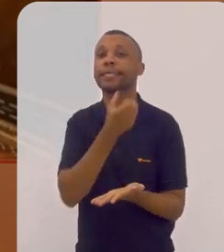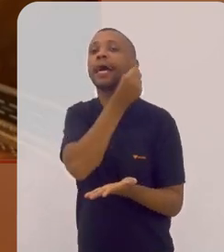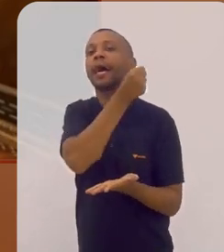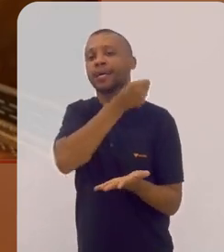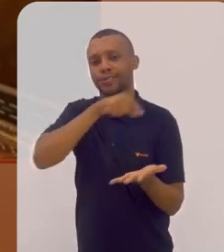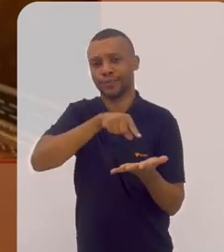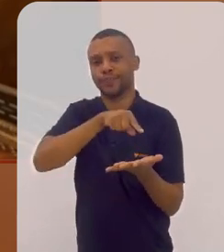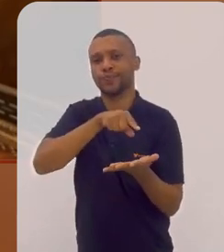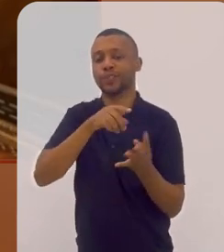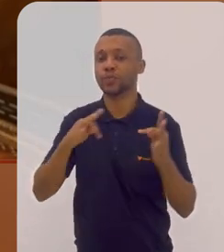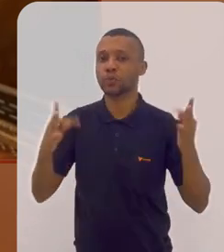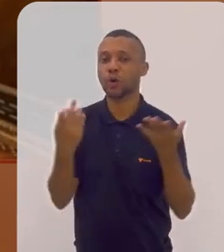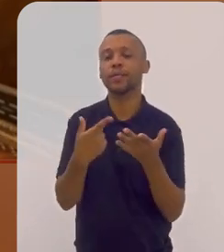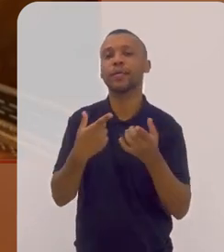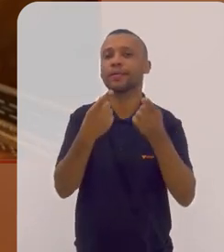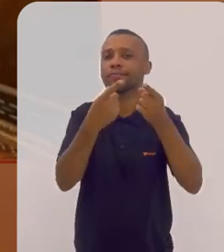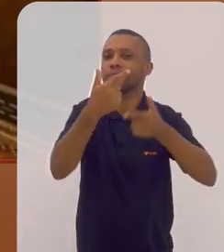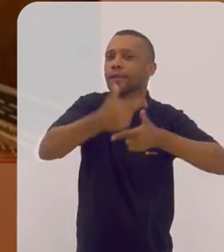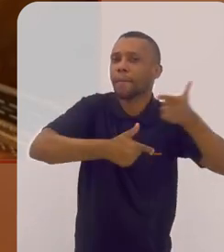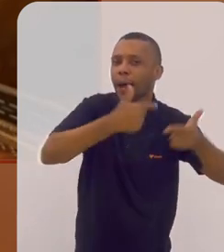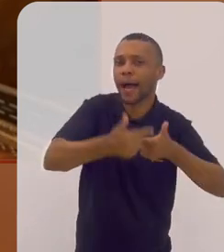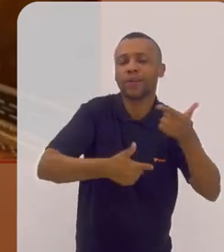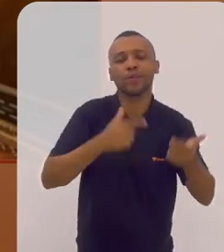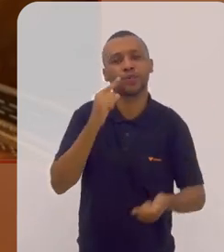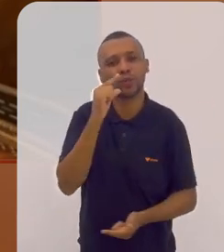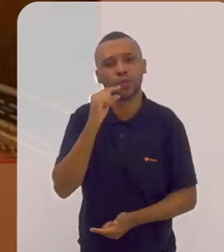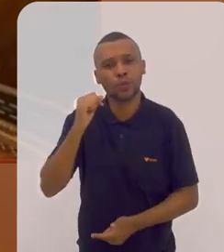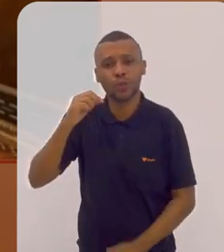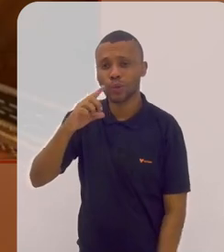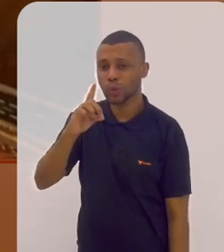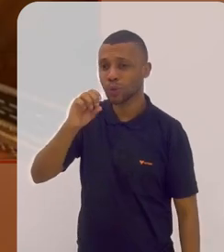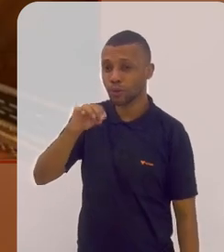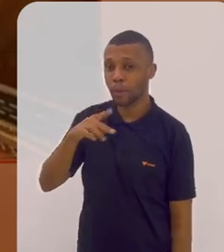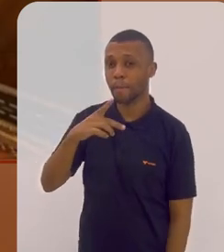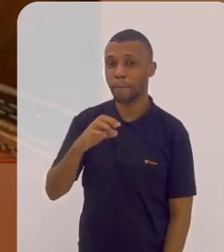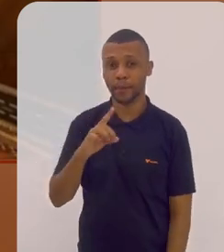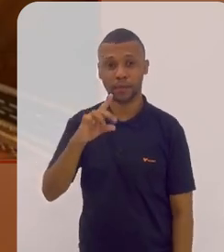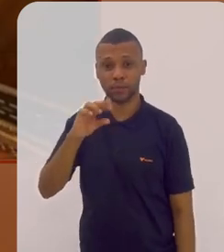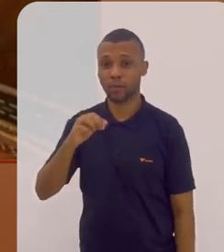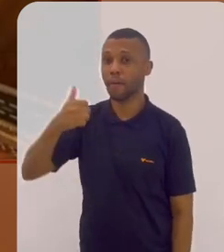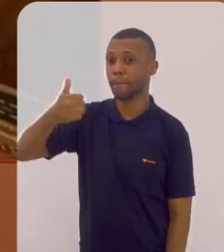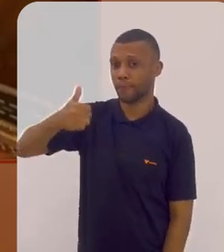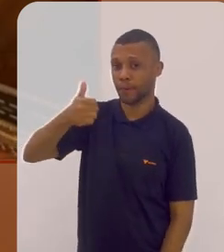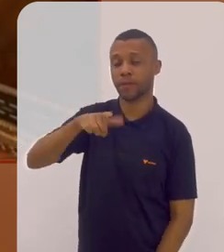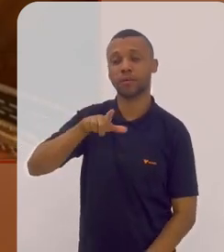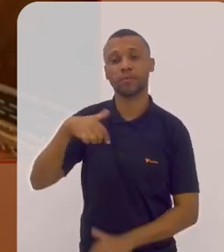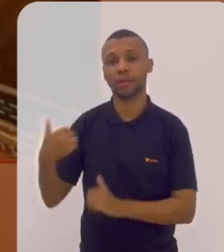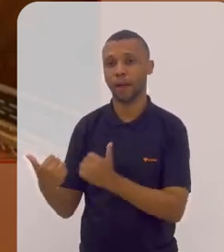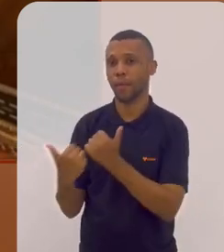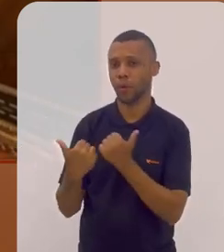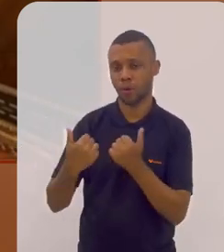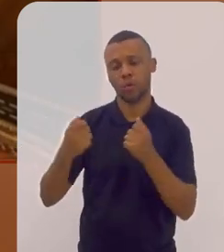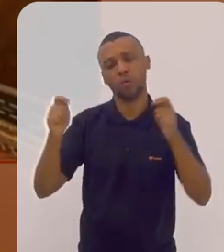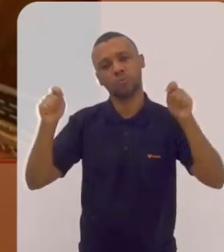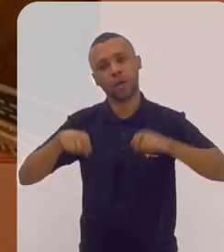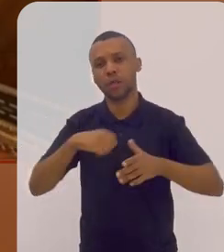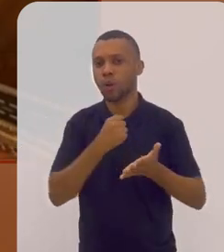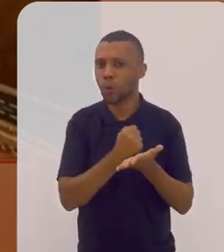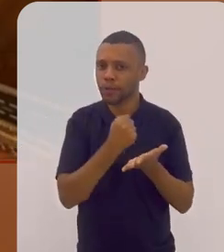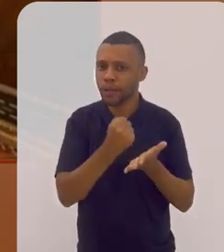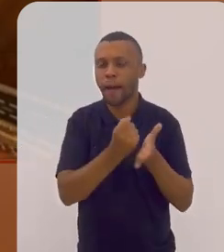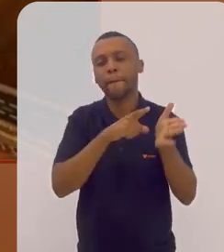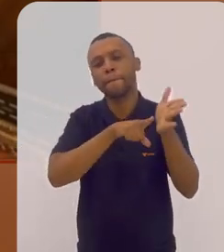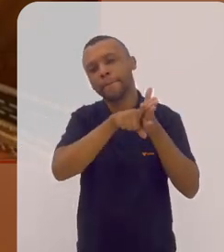toda a obra conhecida de Dom Pedro I. Então, nós pudemos, através desse apoio, contratar